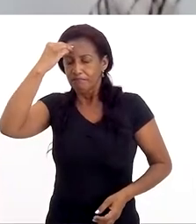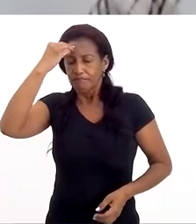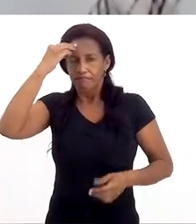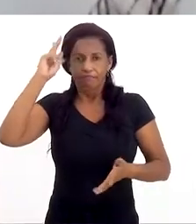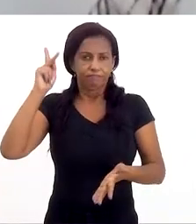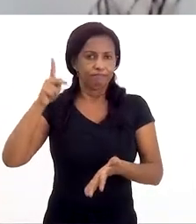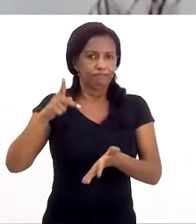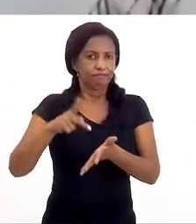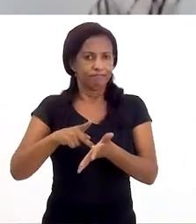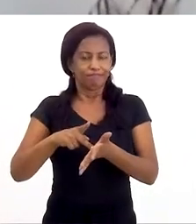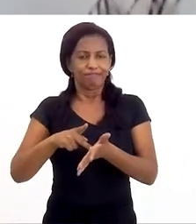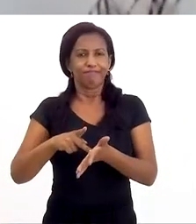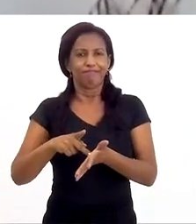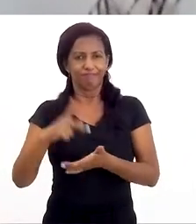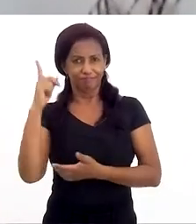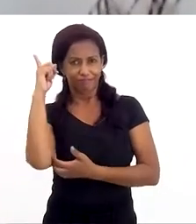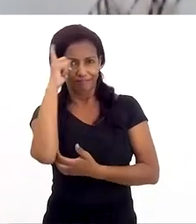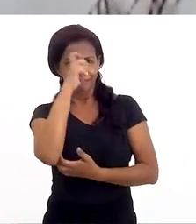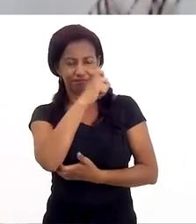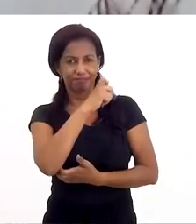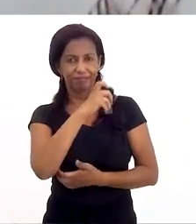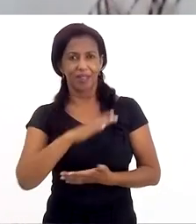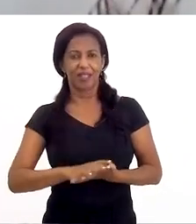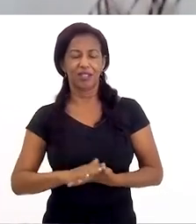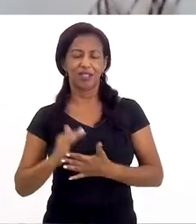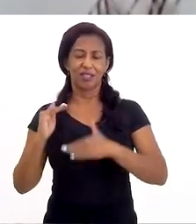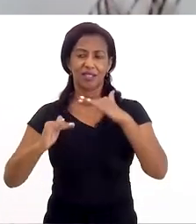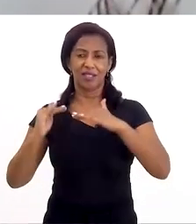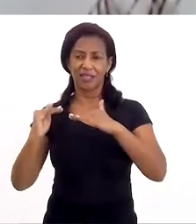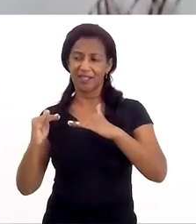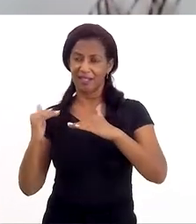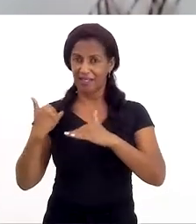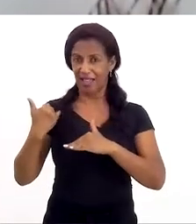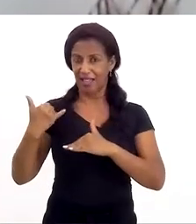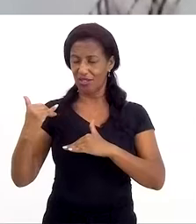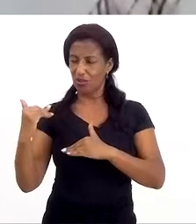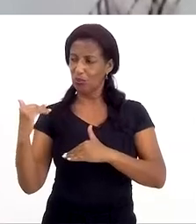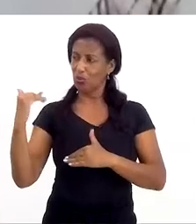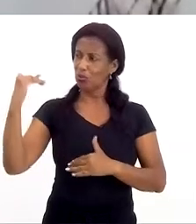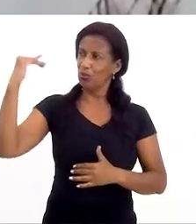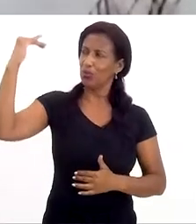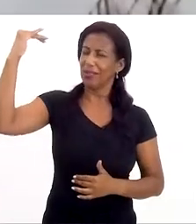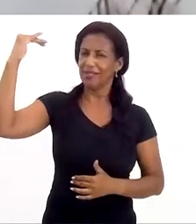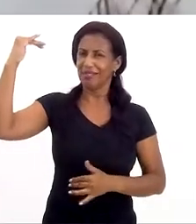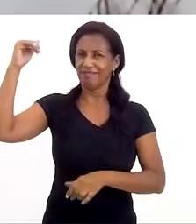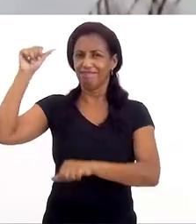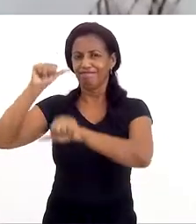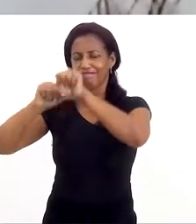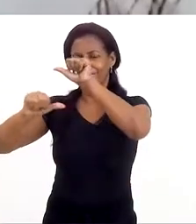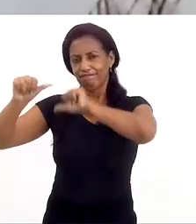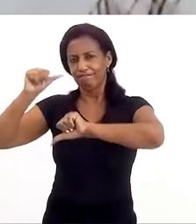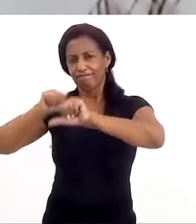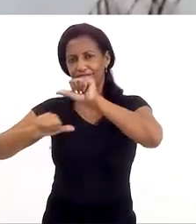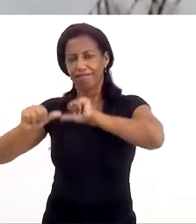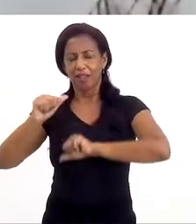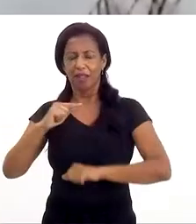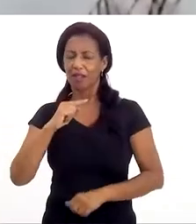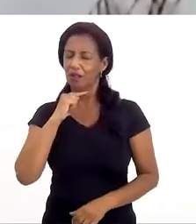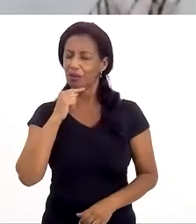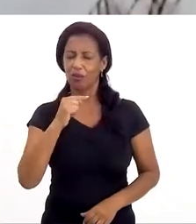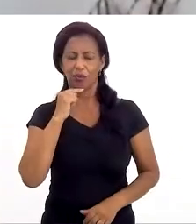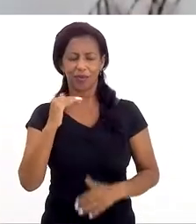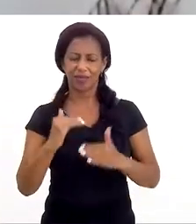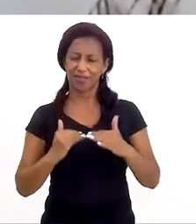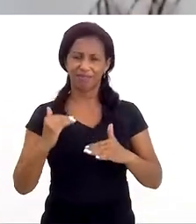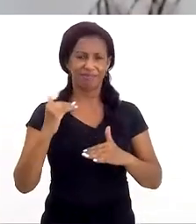ela se torna, de fato, comprometida, a ponto de, na idade adulta, isso se tornar algo que ela não